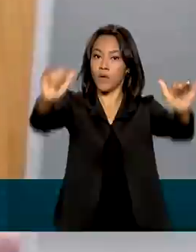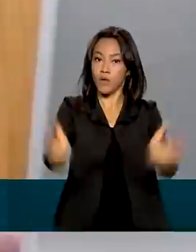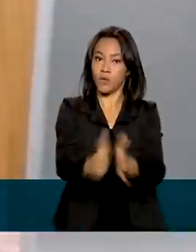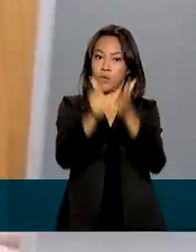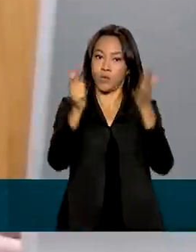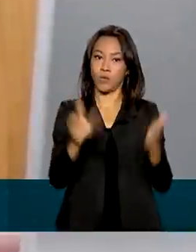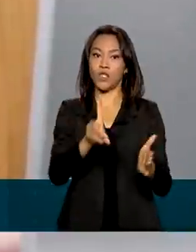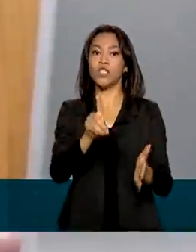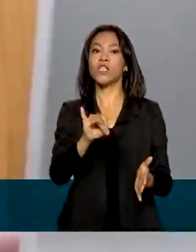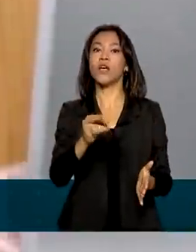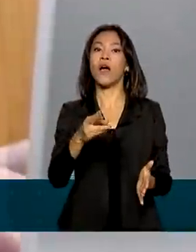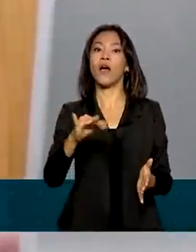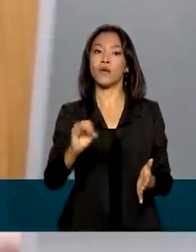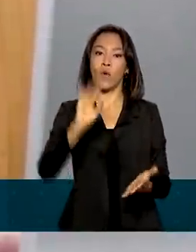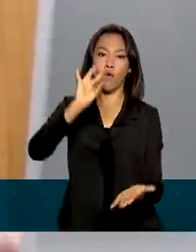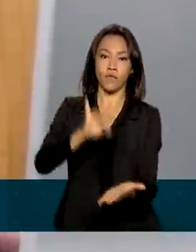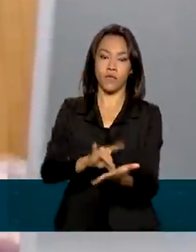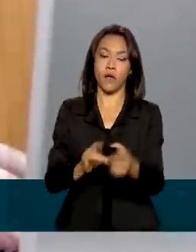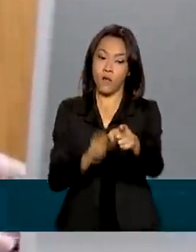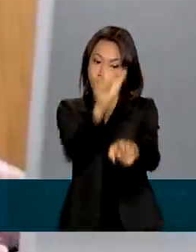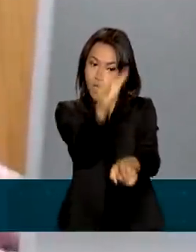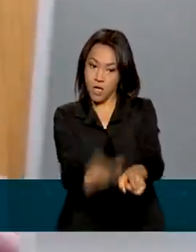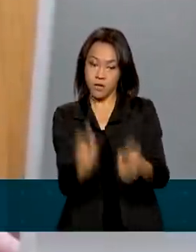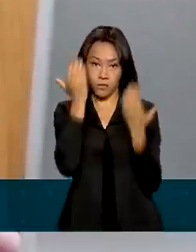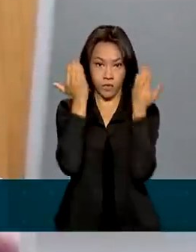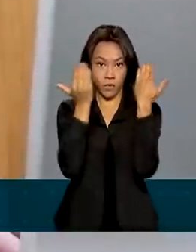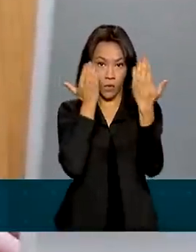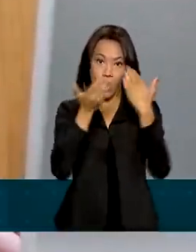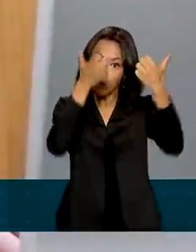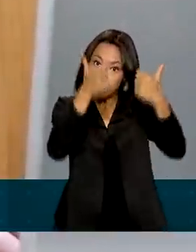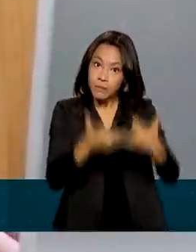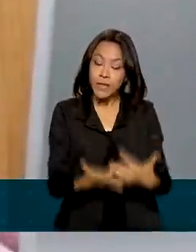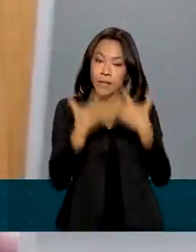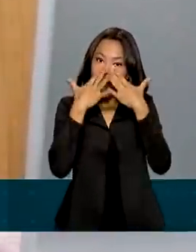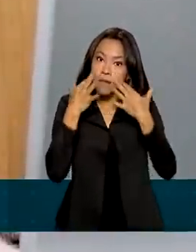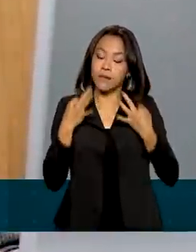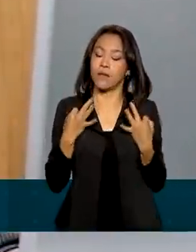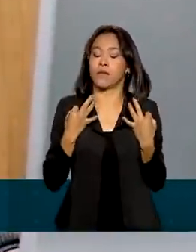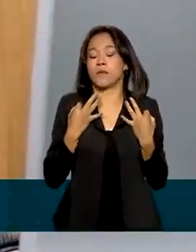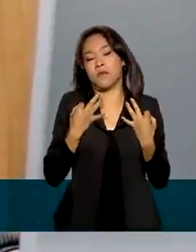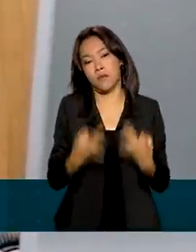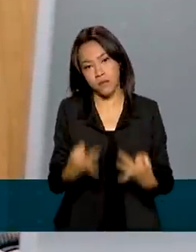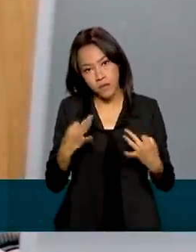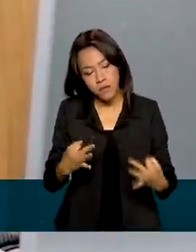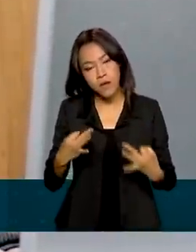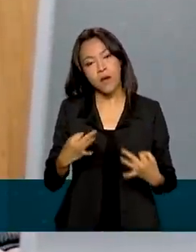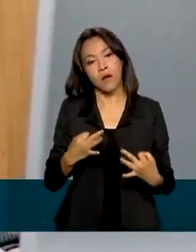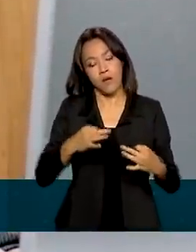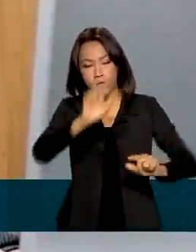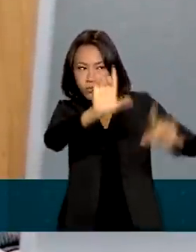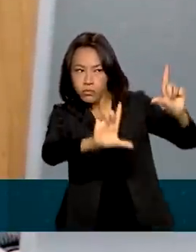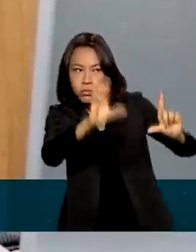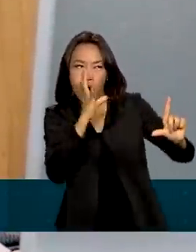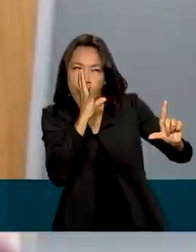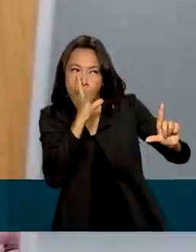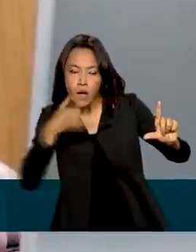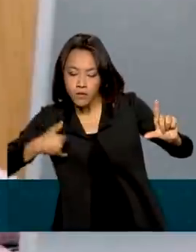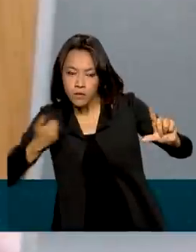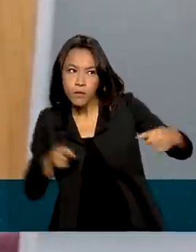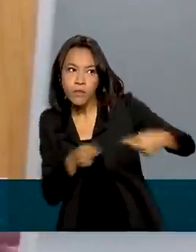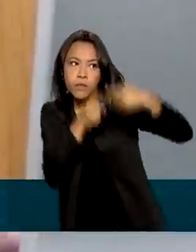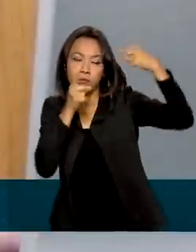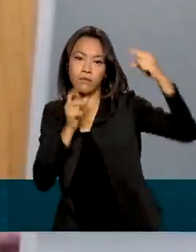União. Esse psicólogo reforça a importância de se prestar atenção à classificação indicativa e